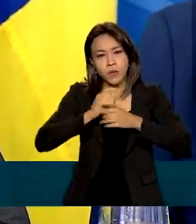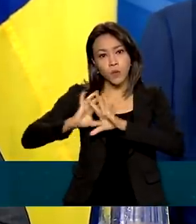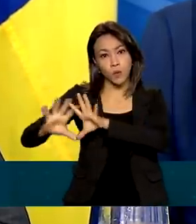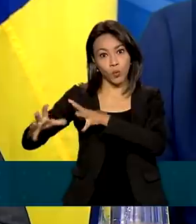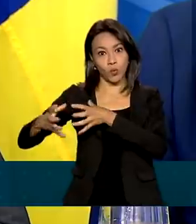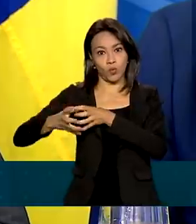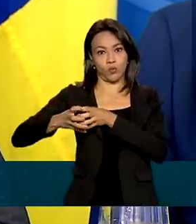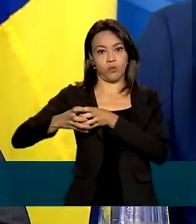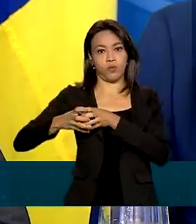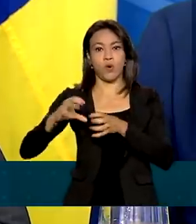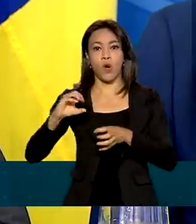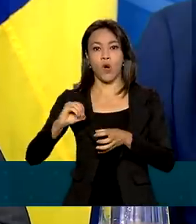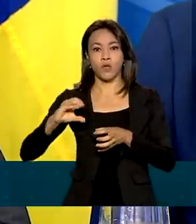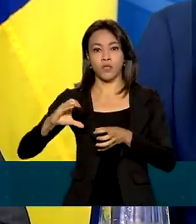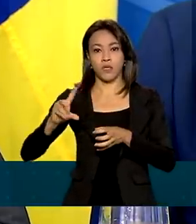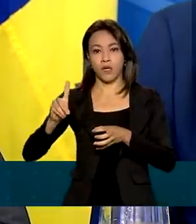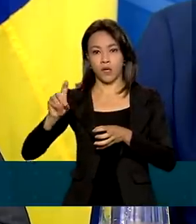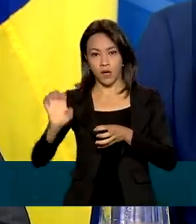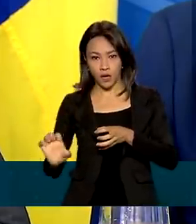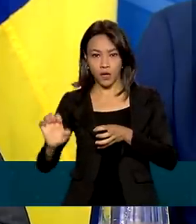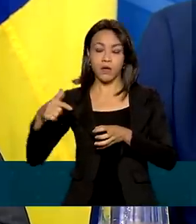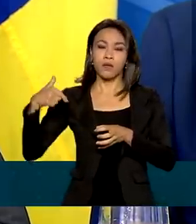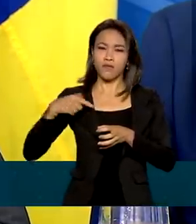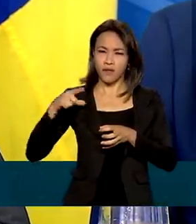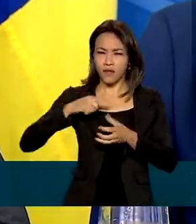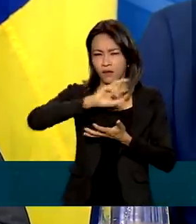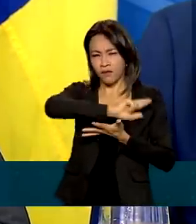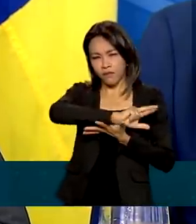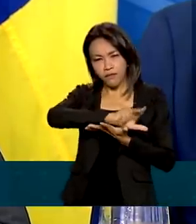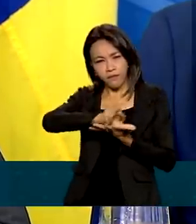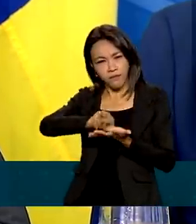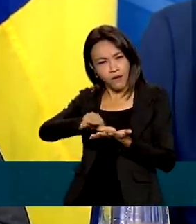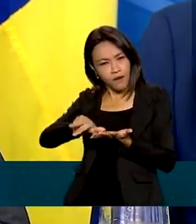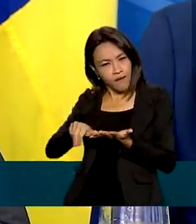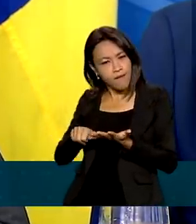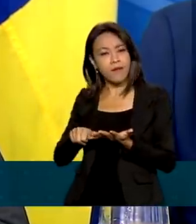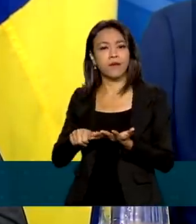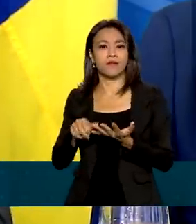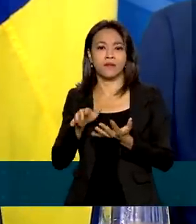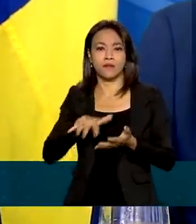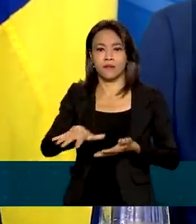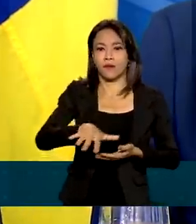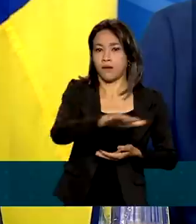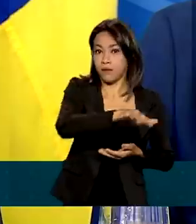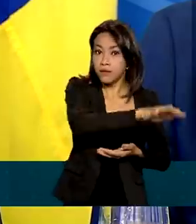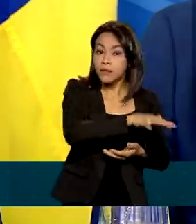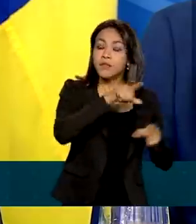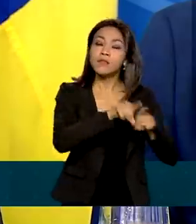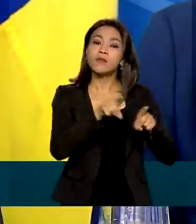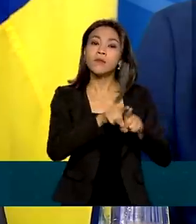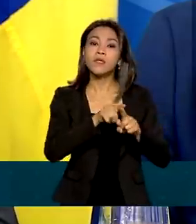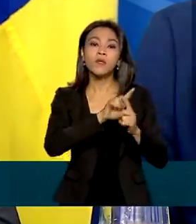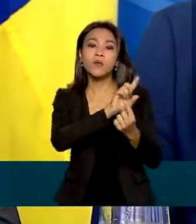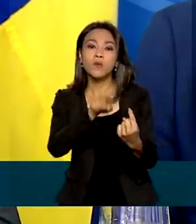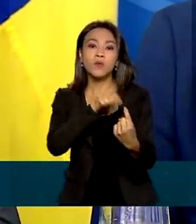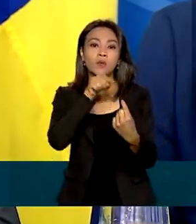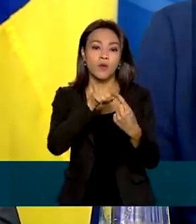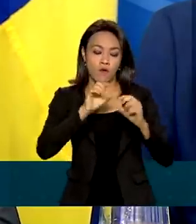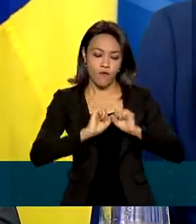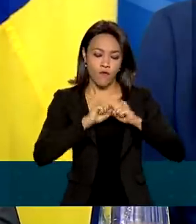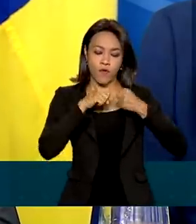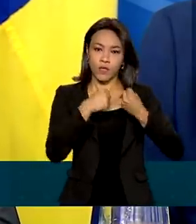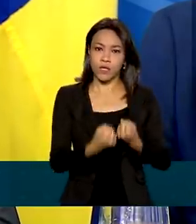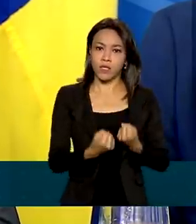do roteiro de acessão, que vai envolver várias áreas de exame de acessão e também o fortalecimento da delegação